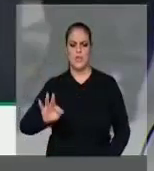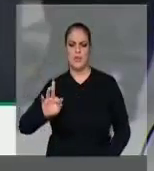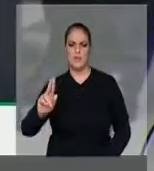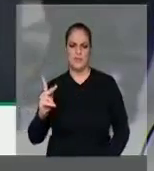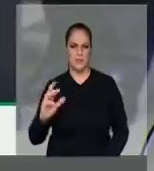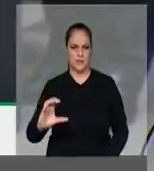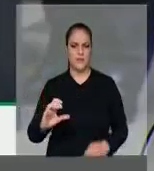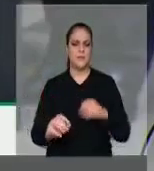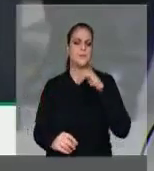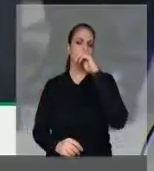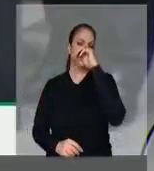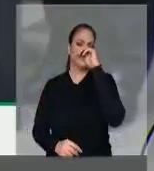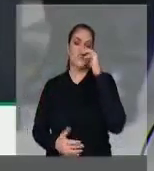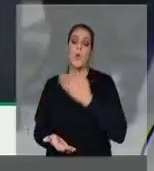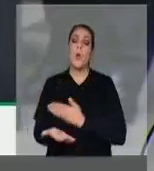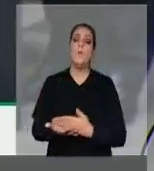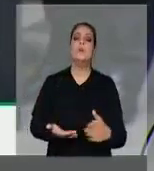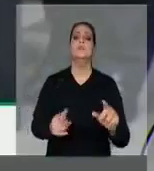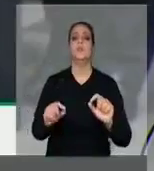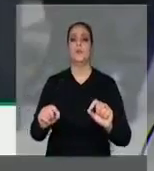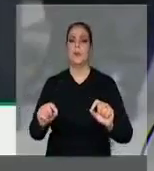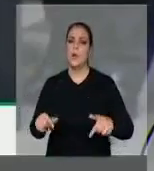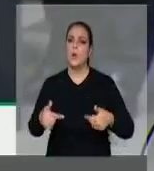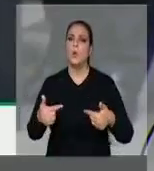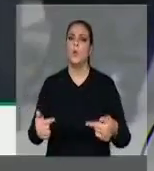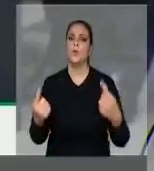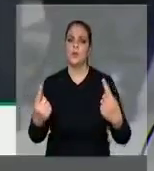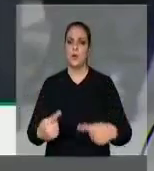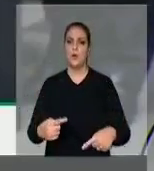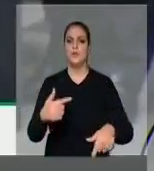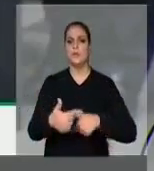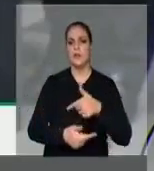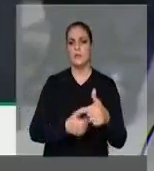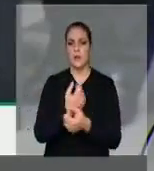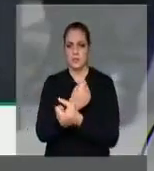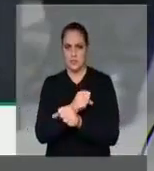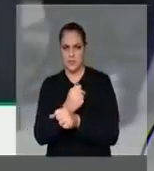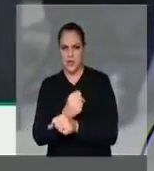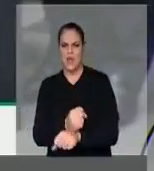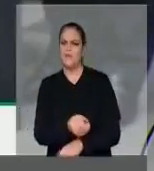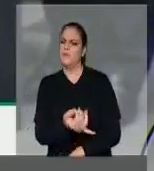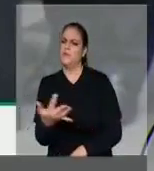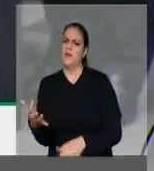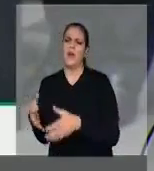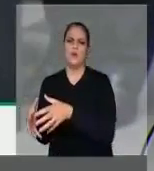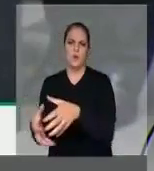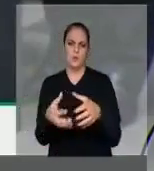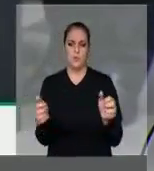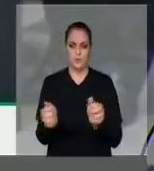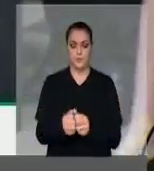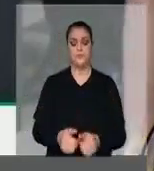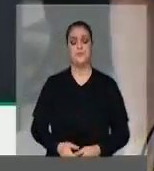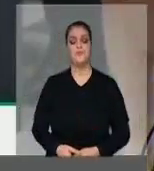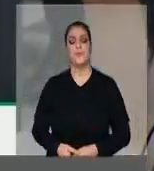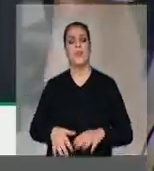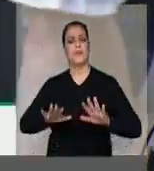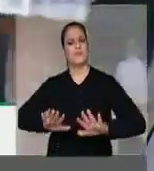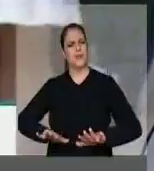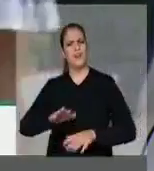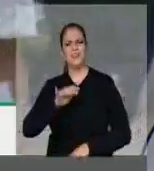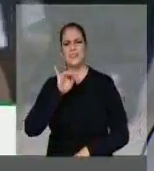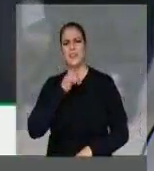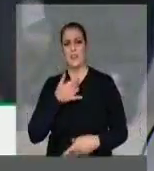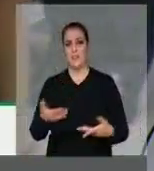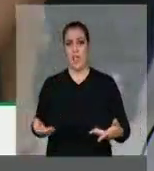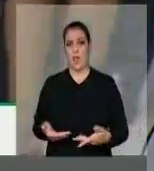Um trabalho importante que envolve vários ministérios, várias instituições. Infelizmente, o presidente Temer cortou